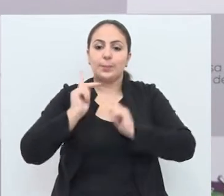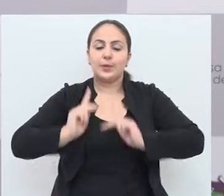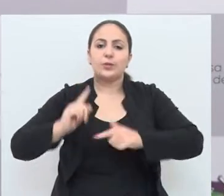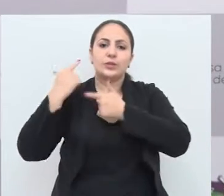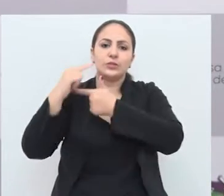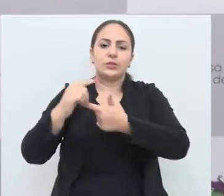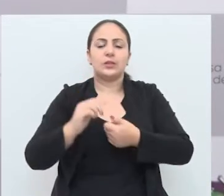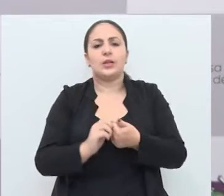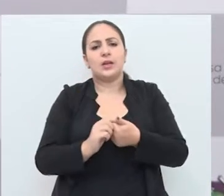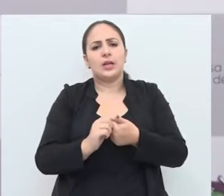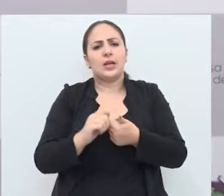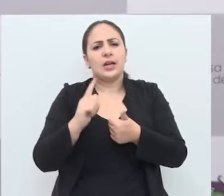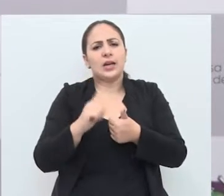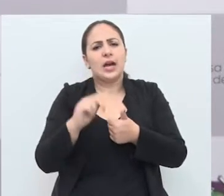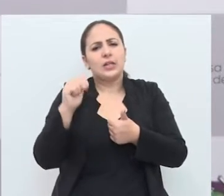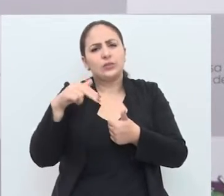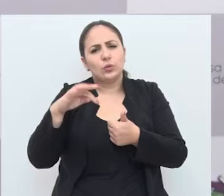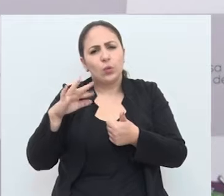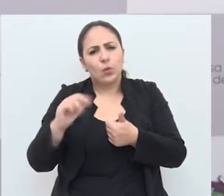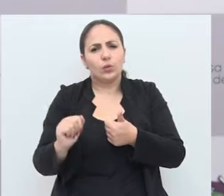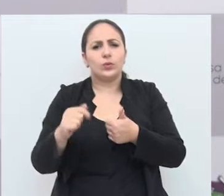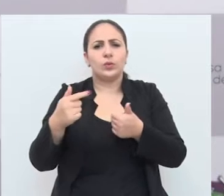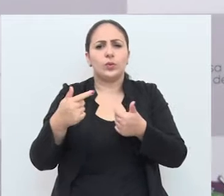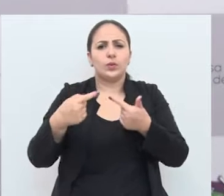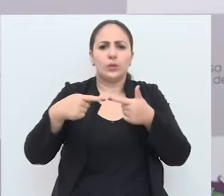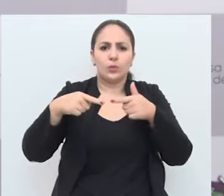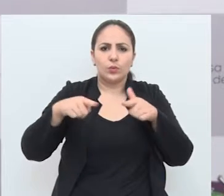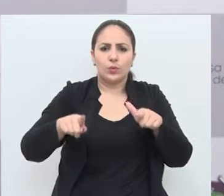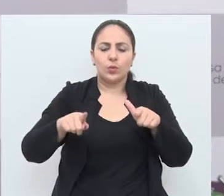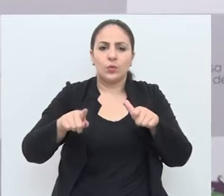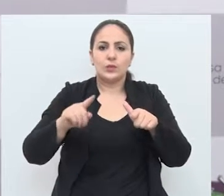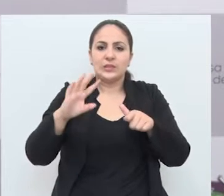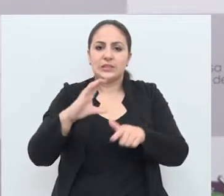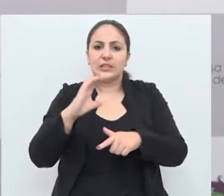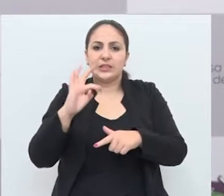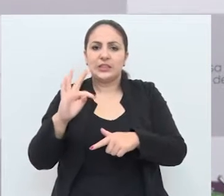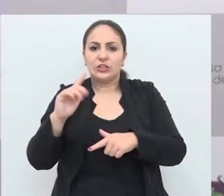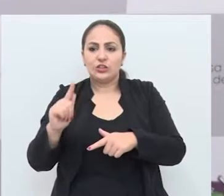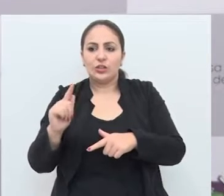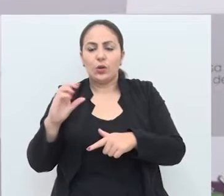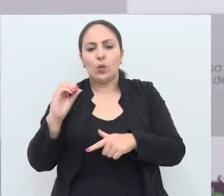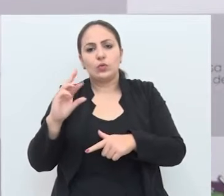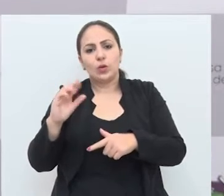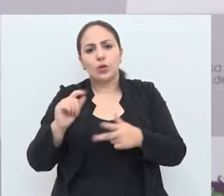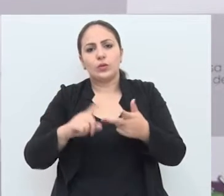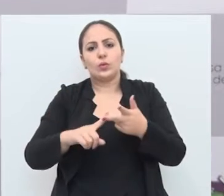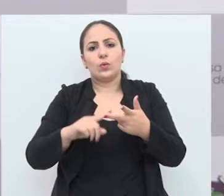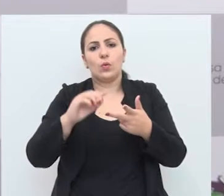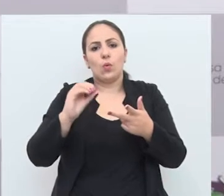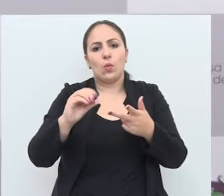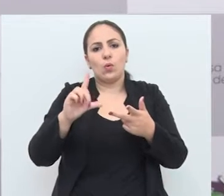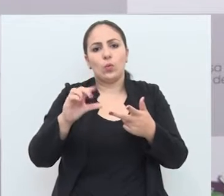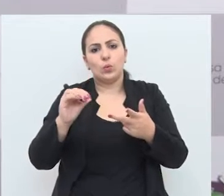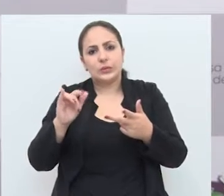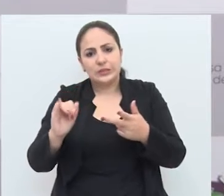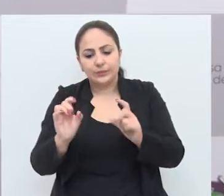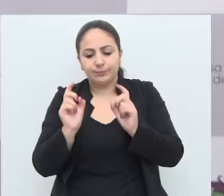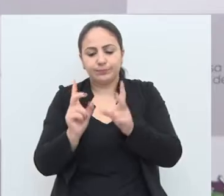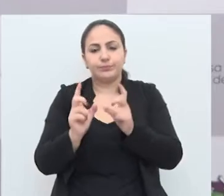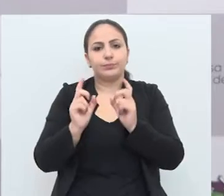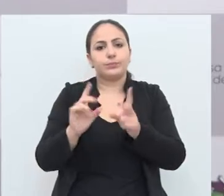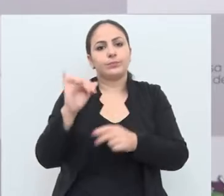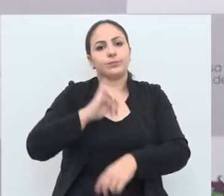Antônio Camargo, que foi fundador do CTG Osório Porto, e o seu Orozimbo Trancoso de Brito, que foi também um